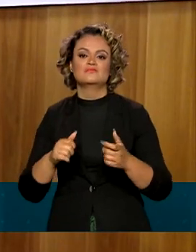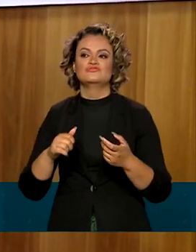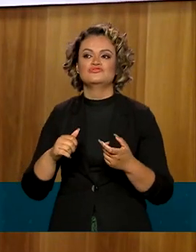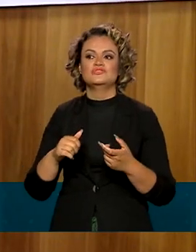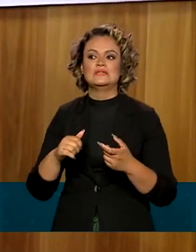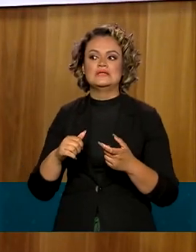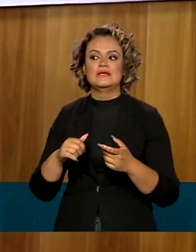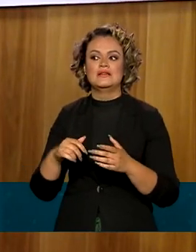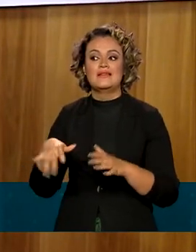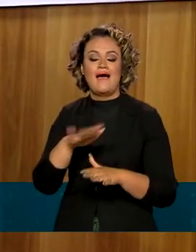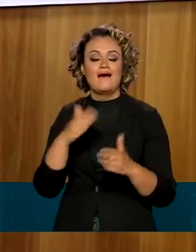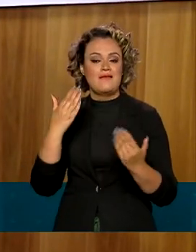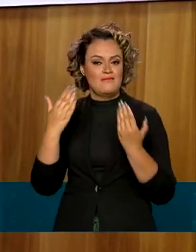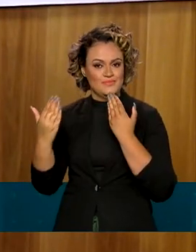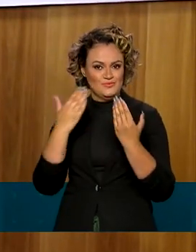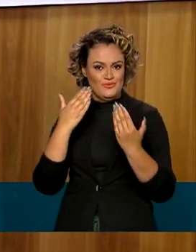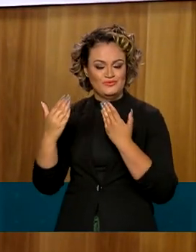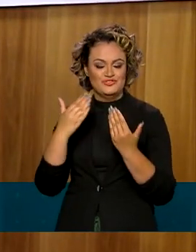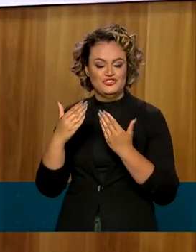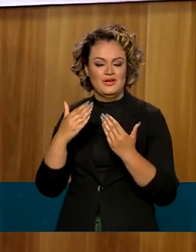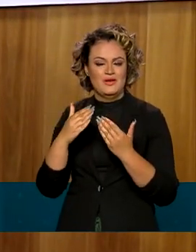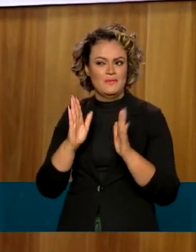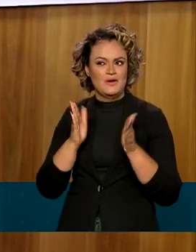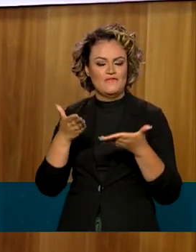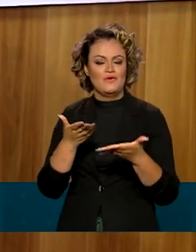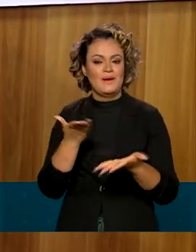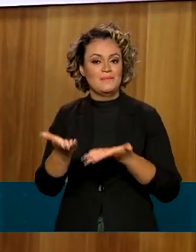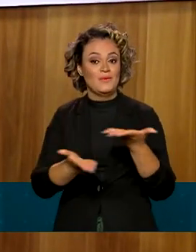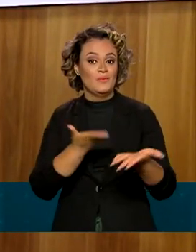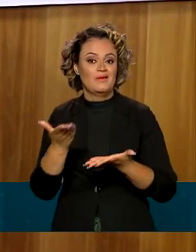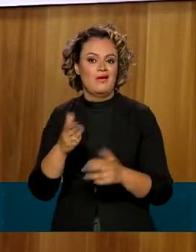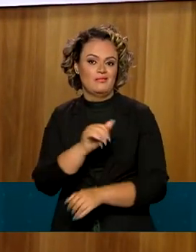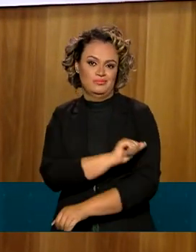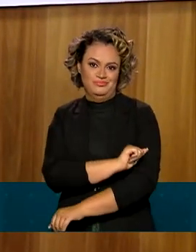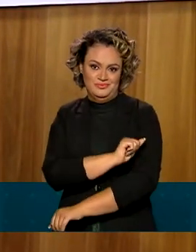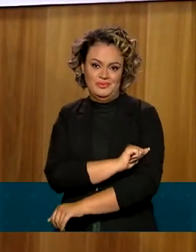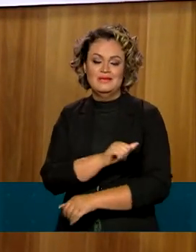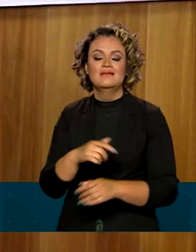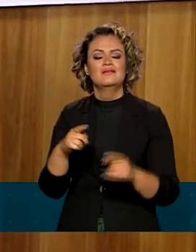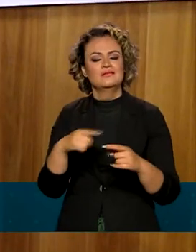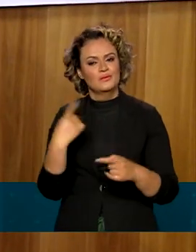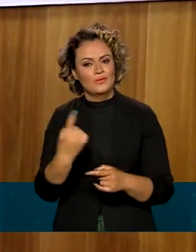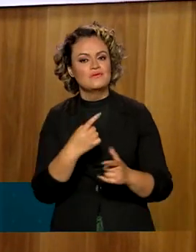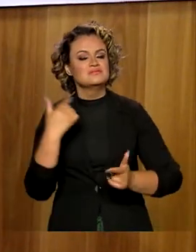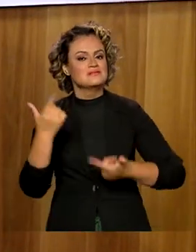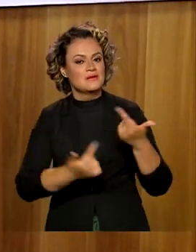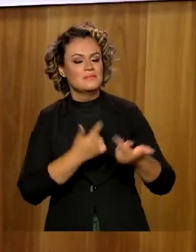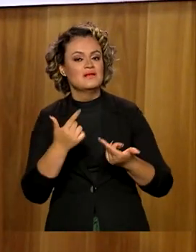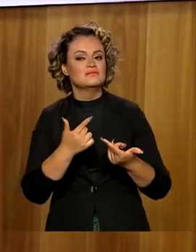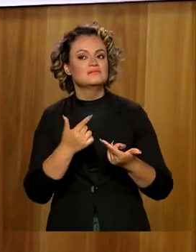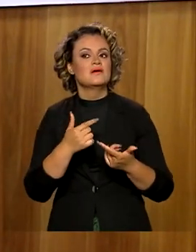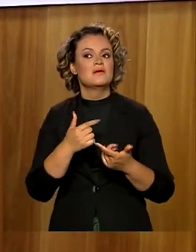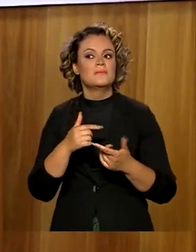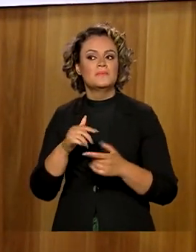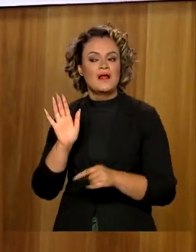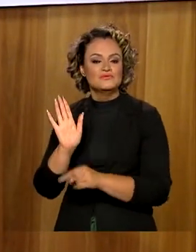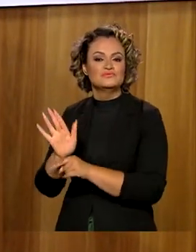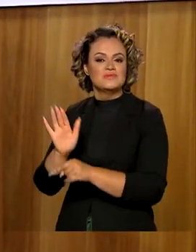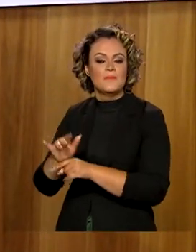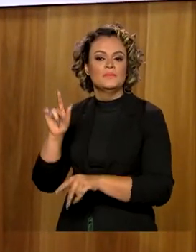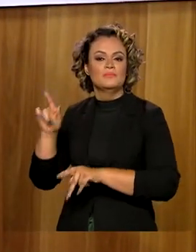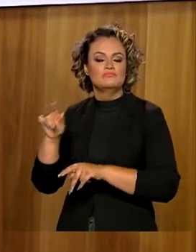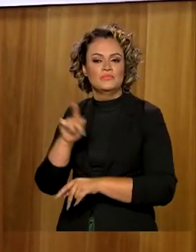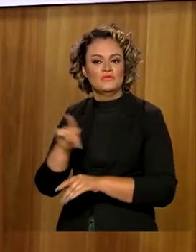socioemocionais dos nossos estudantes. Então a gente tem também trabalhado para a formação e para o preparo do